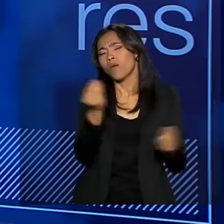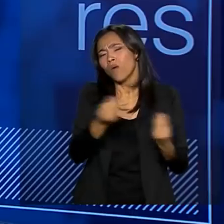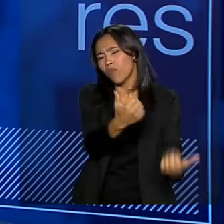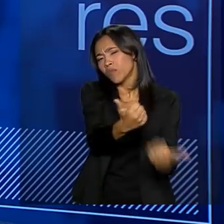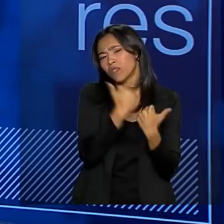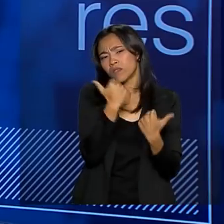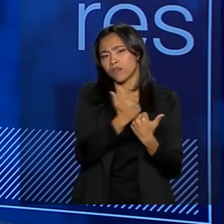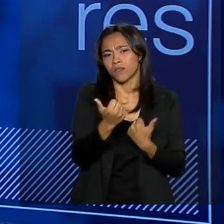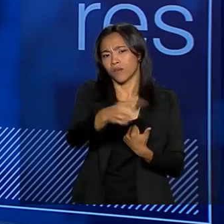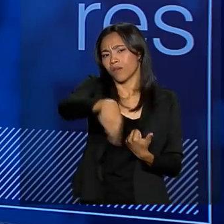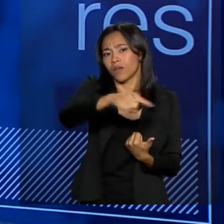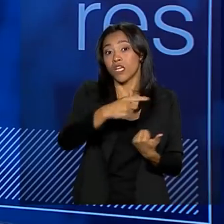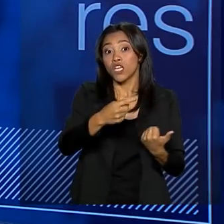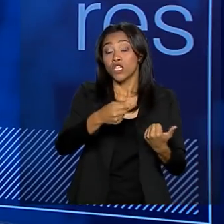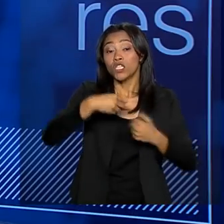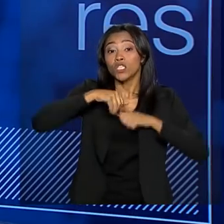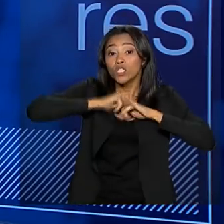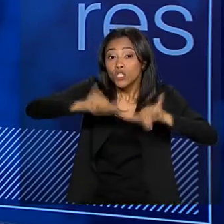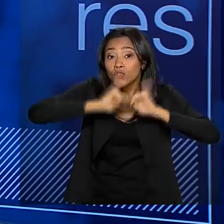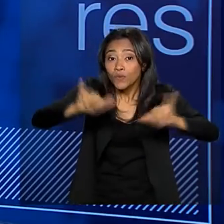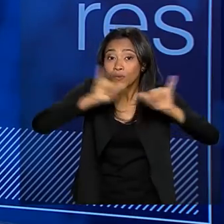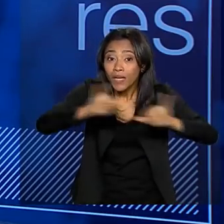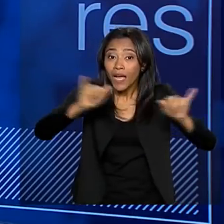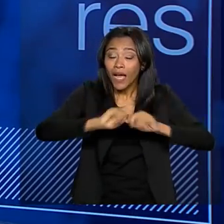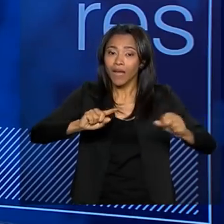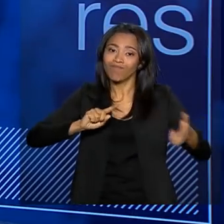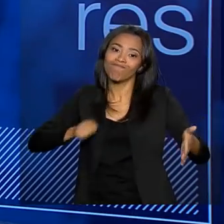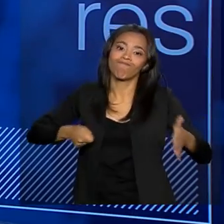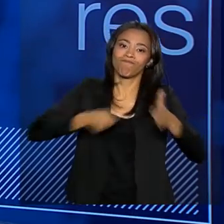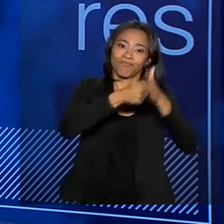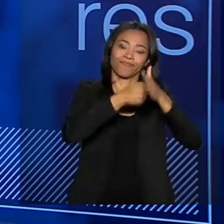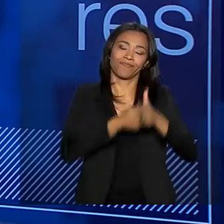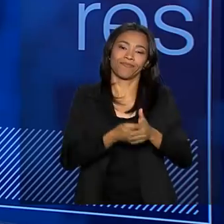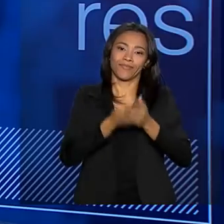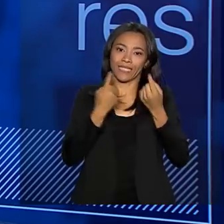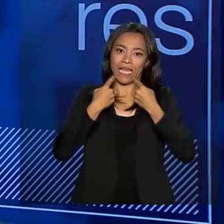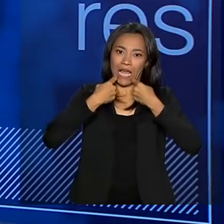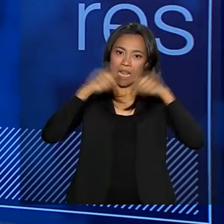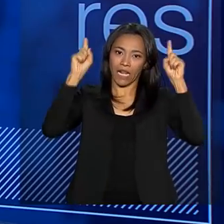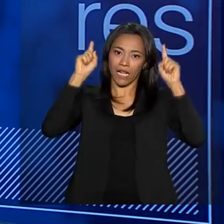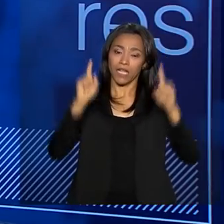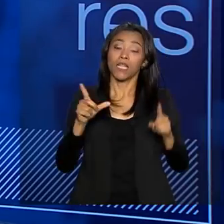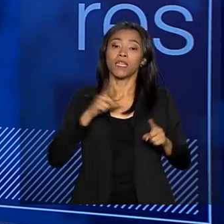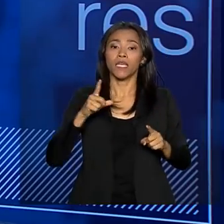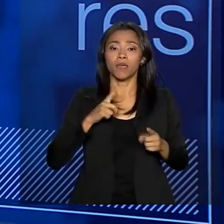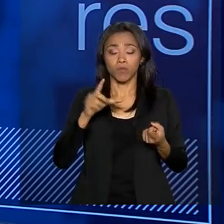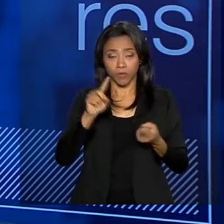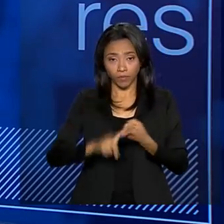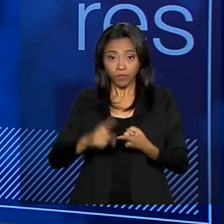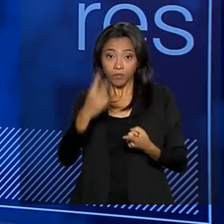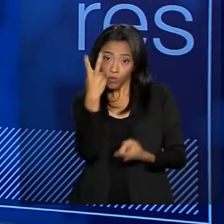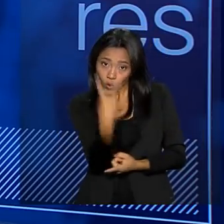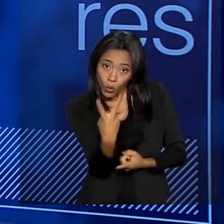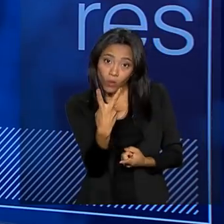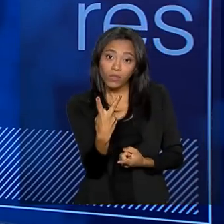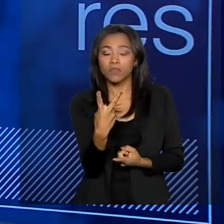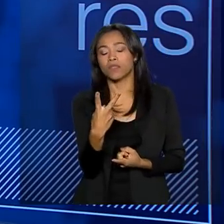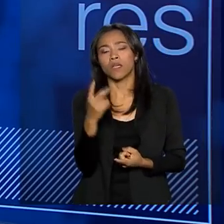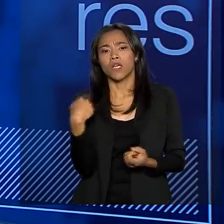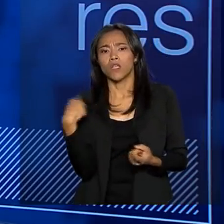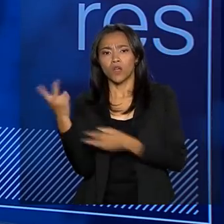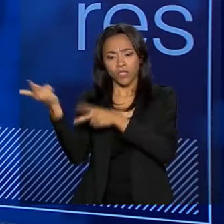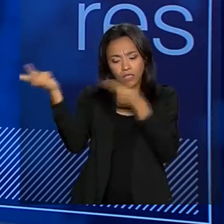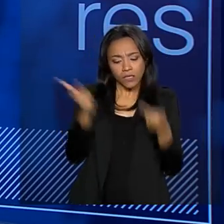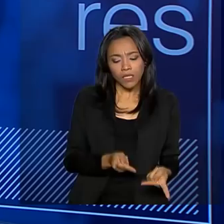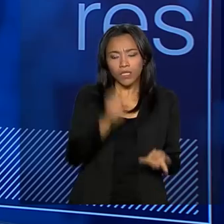ajudar agora? Divulgando os nossos canais de denúncia. Nós temos dois canais importantes de denúncia. Nós estamos trazendo para o